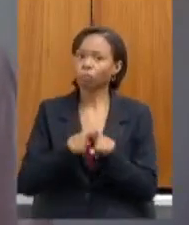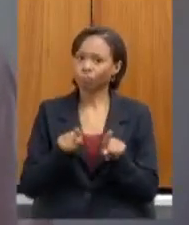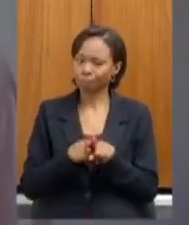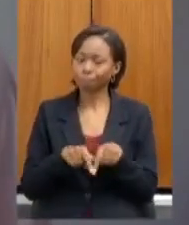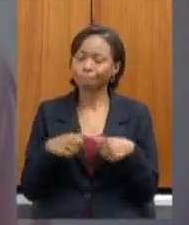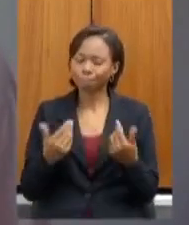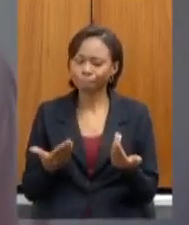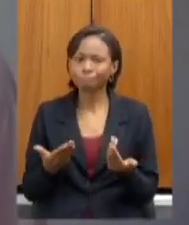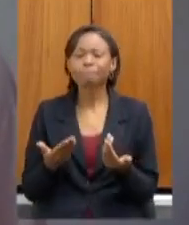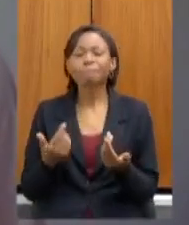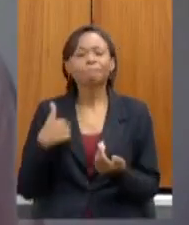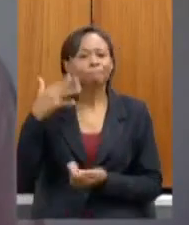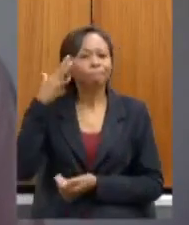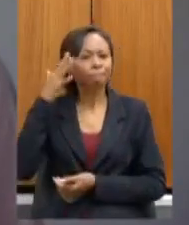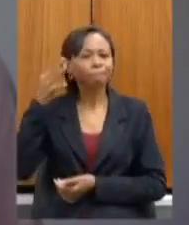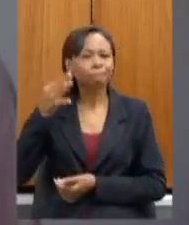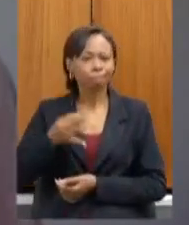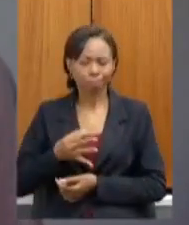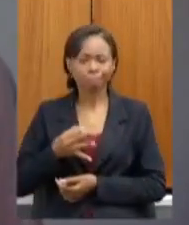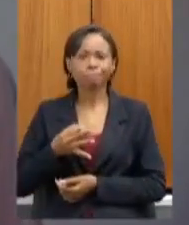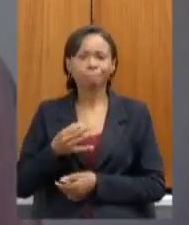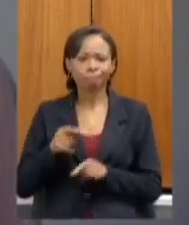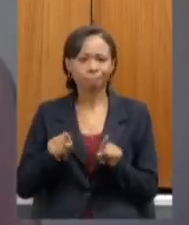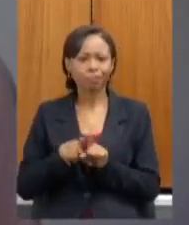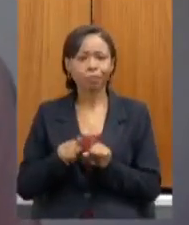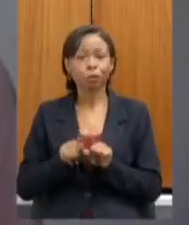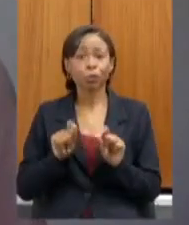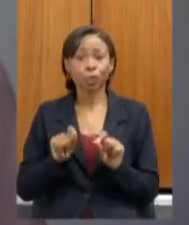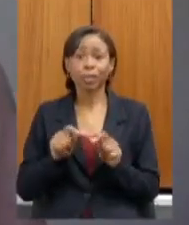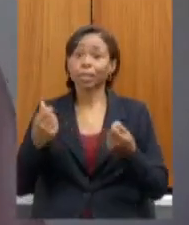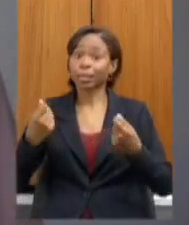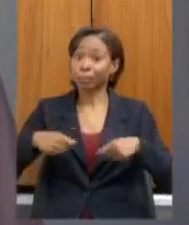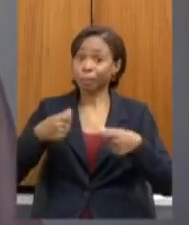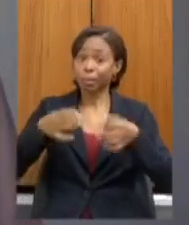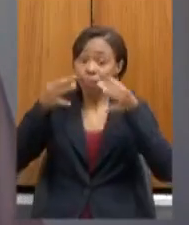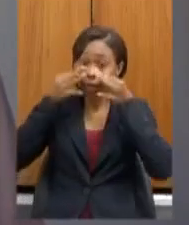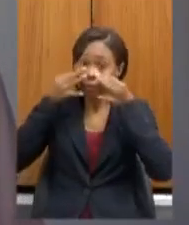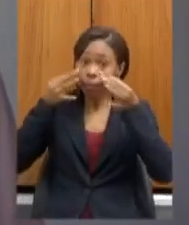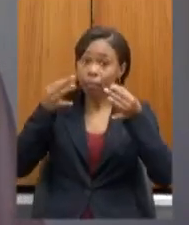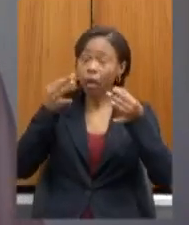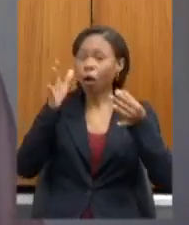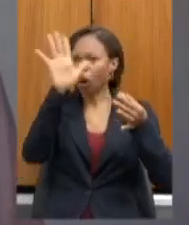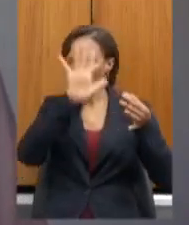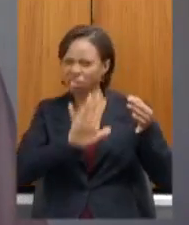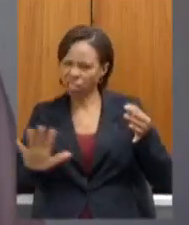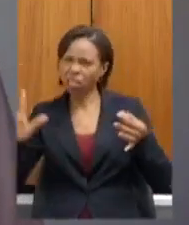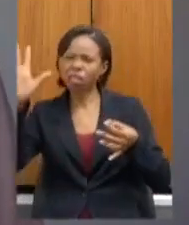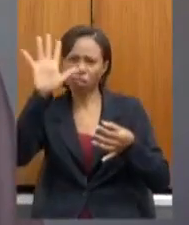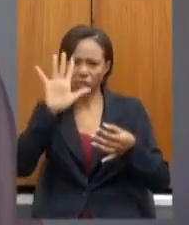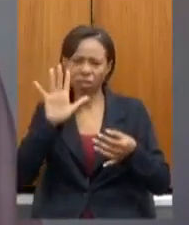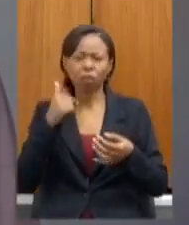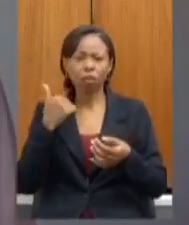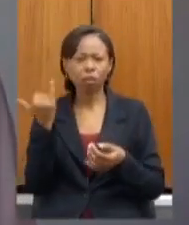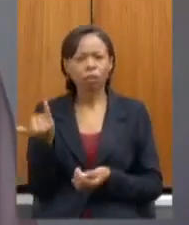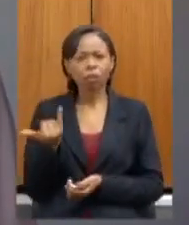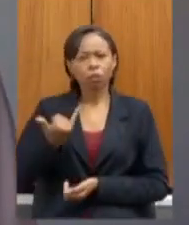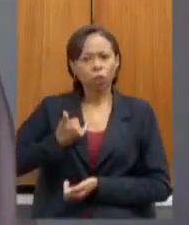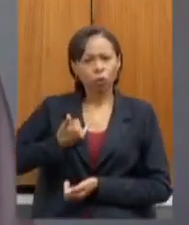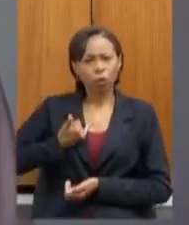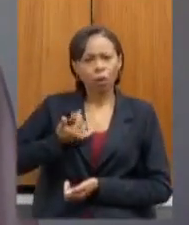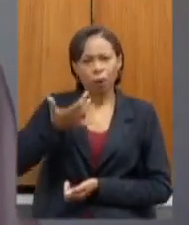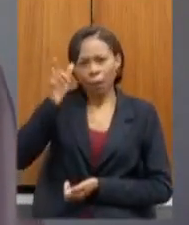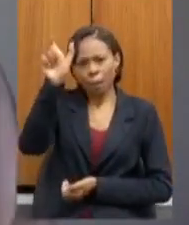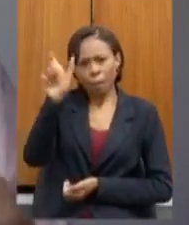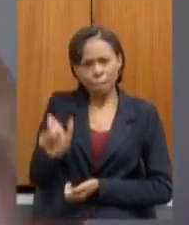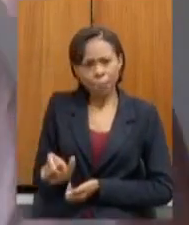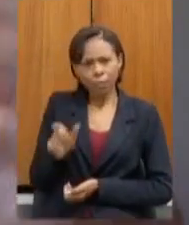eu tenho certeza também que demanda essa tensão nacional eu tive o comentário de uma pessoa